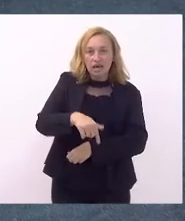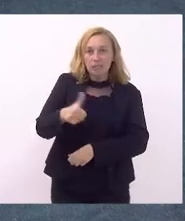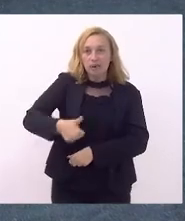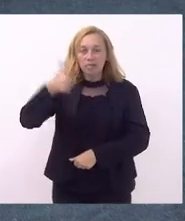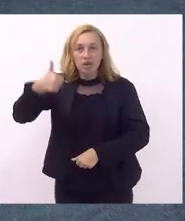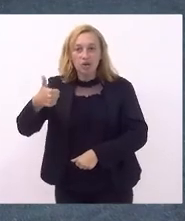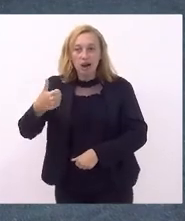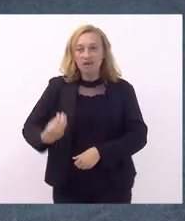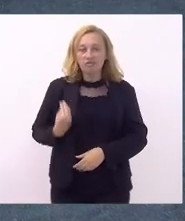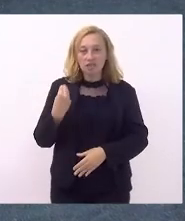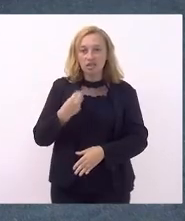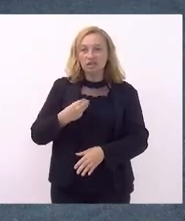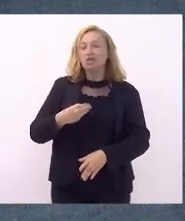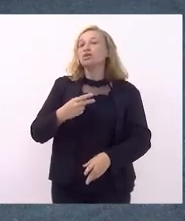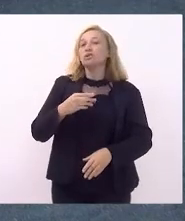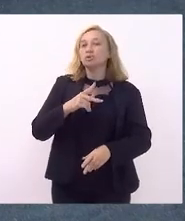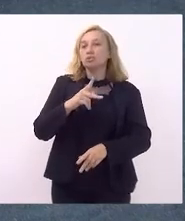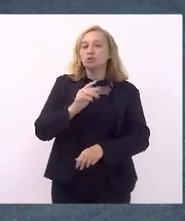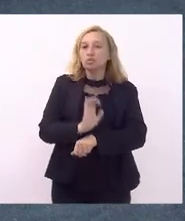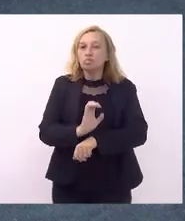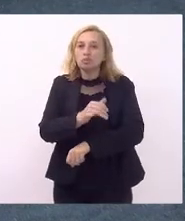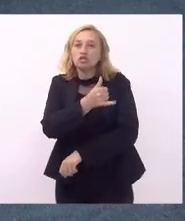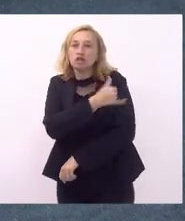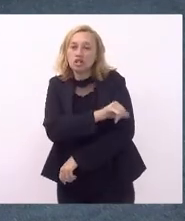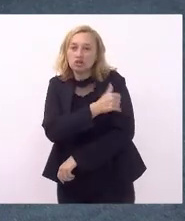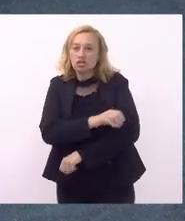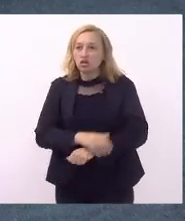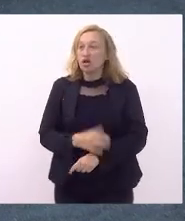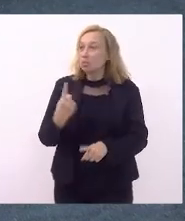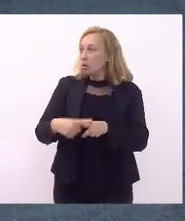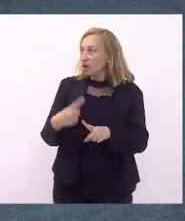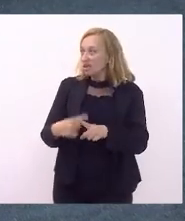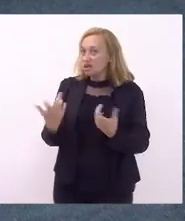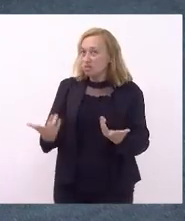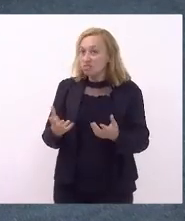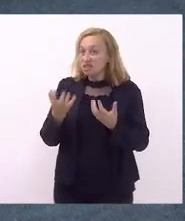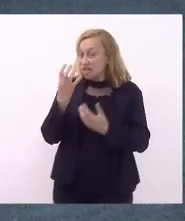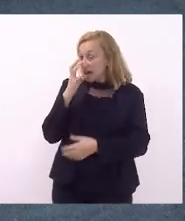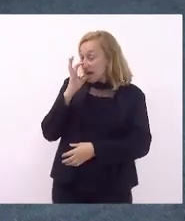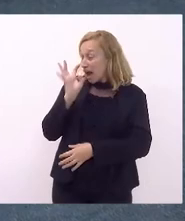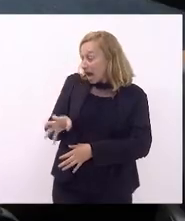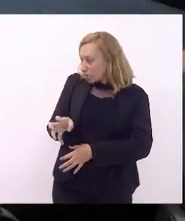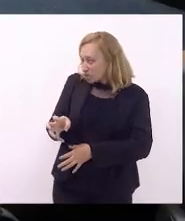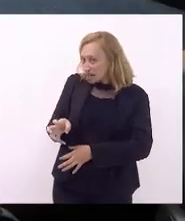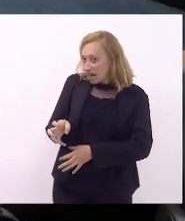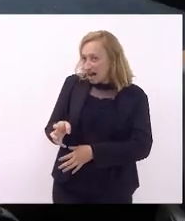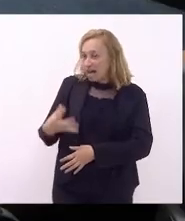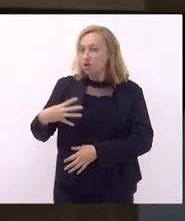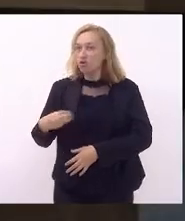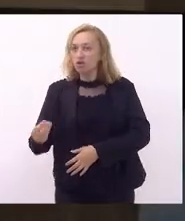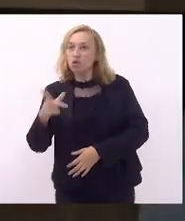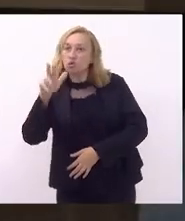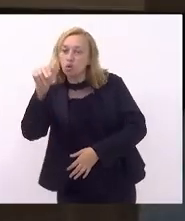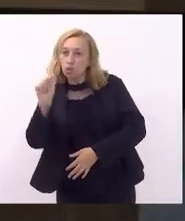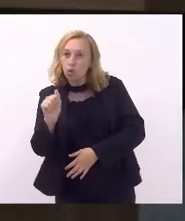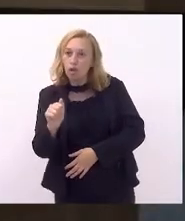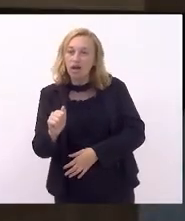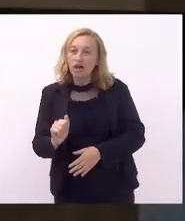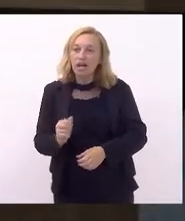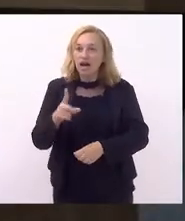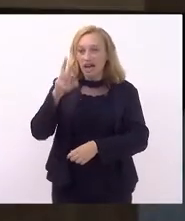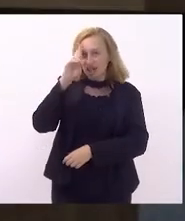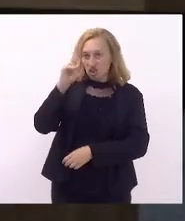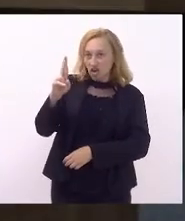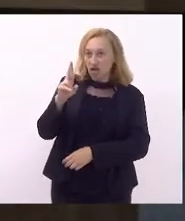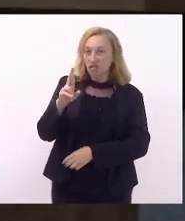vida do cidadão do estado do Rio de Janeiro porque essa coisa de você acusar que o filho do Lula era dono do JBS